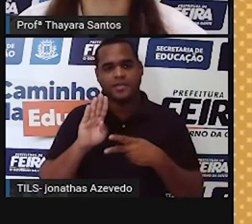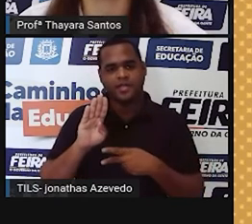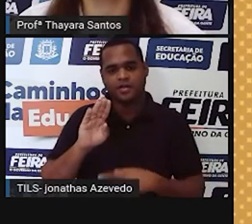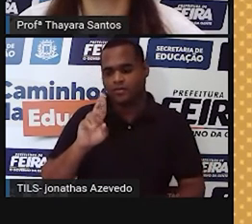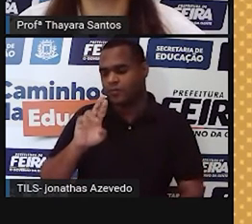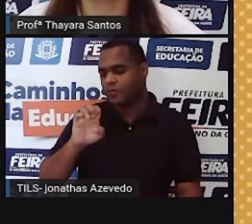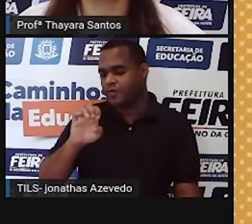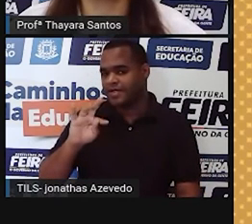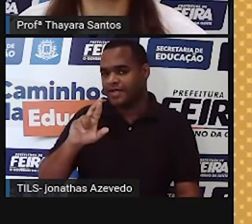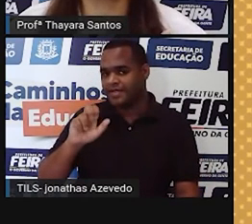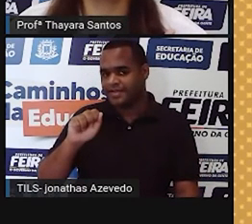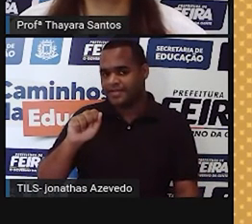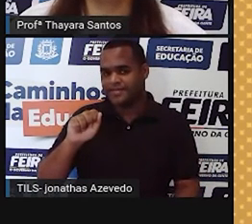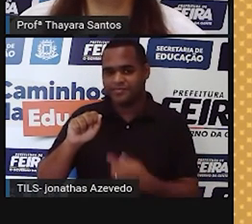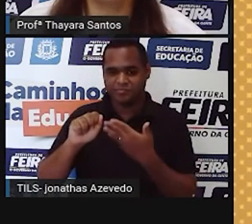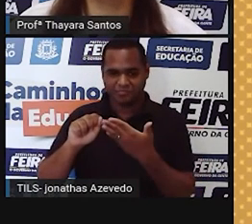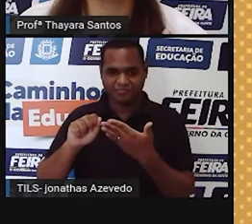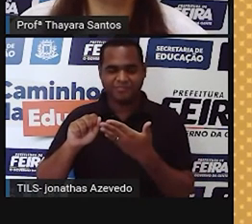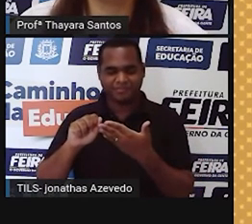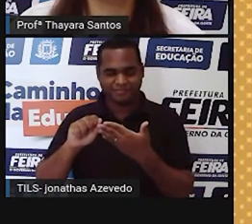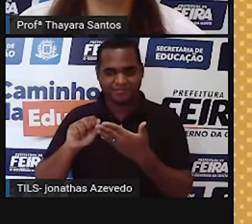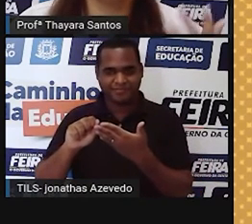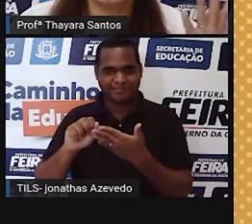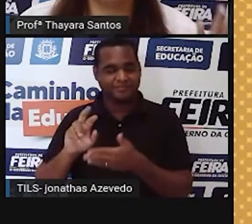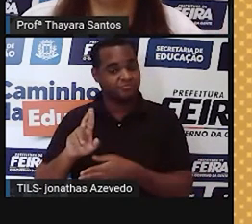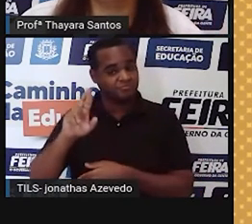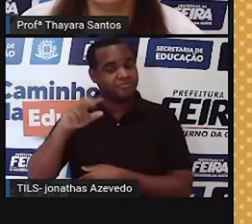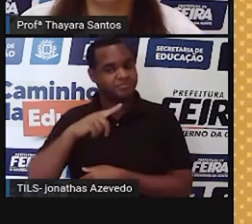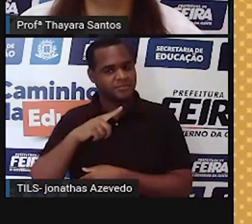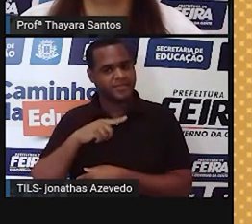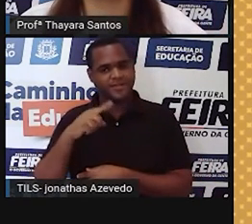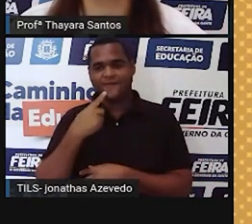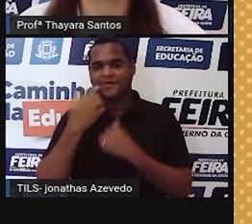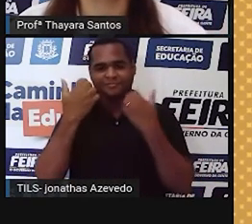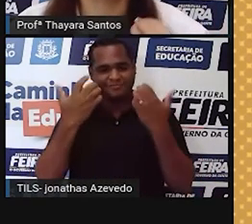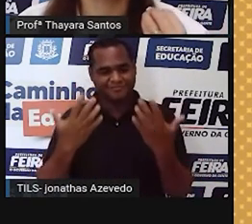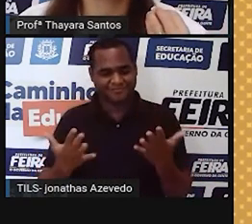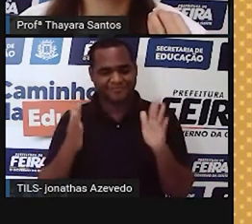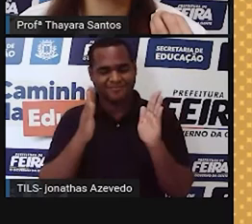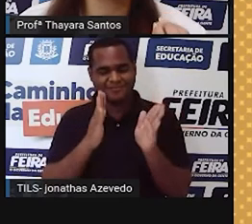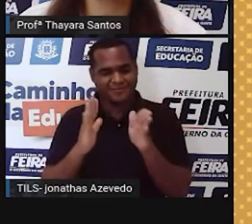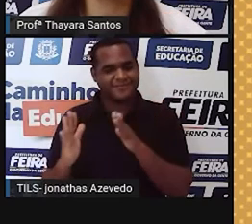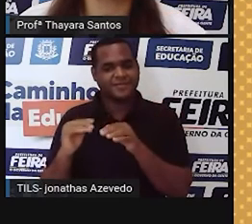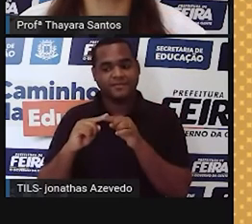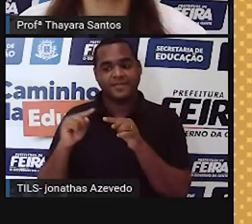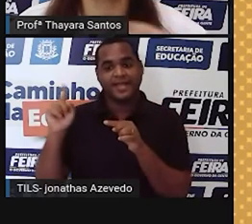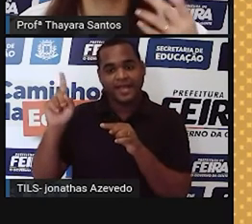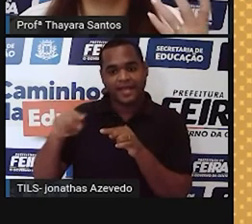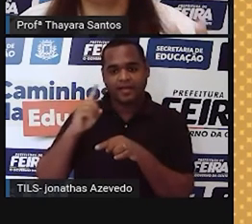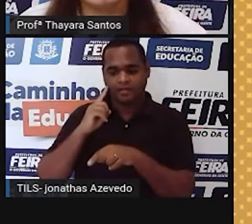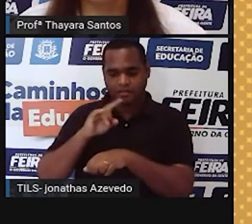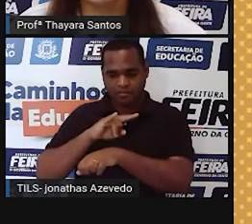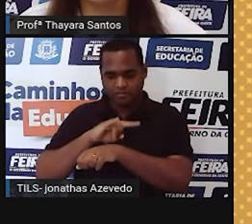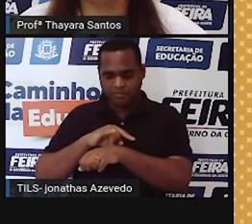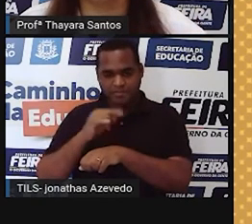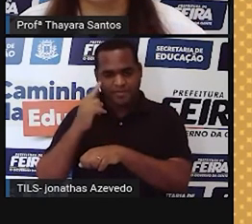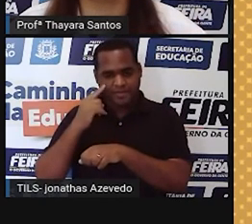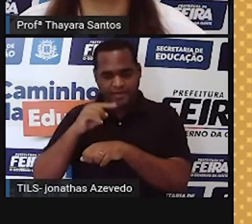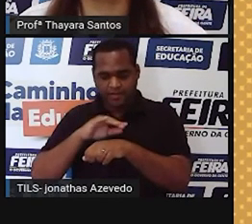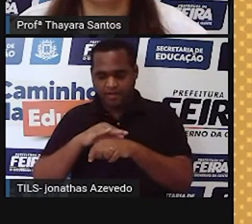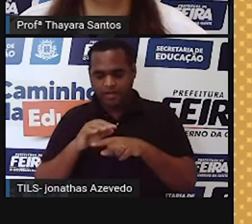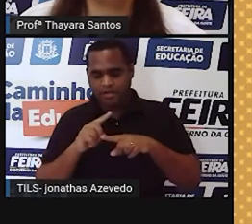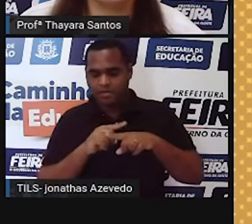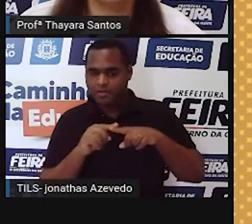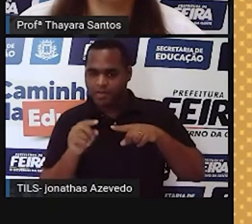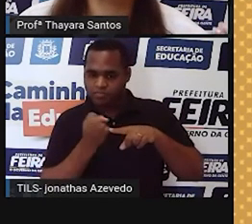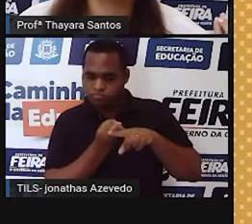A resposta certa é a letra B, a uretra. A gente acabou de falar sobre isso. É através da uretra que o ejaculado é eliminado.